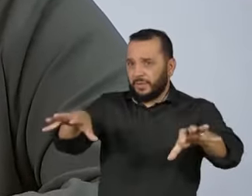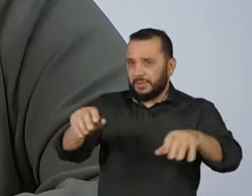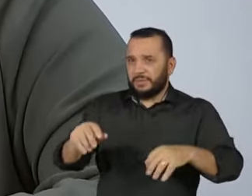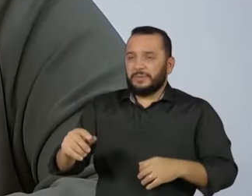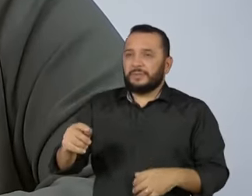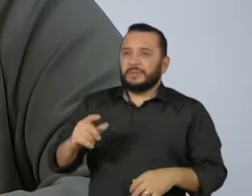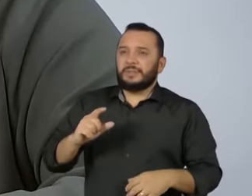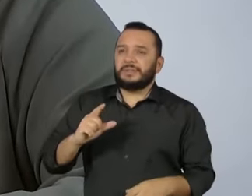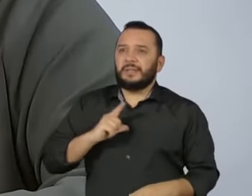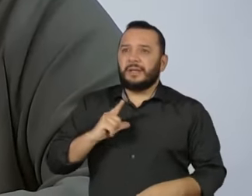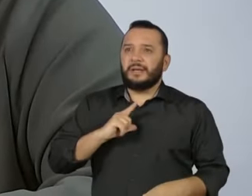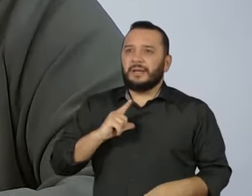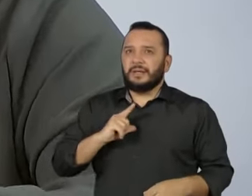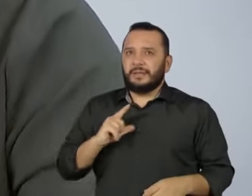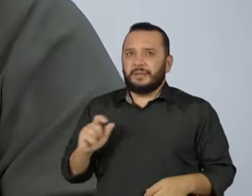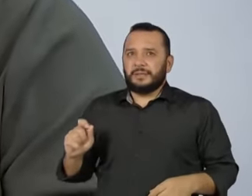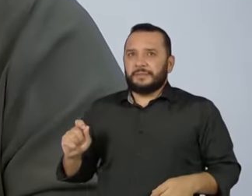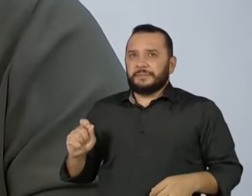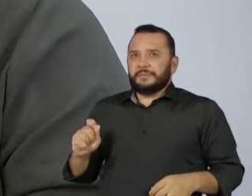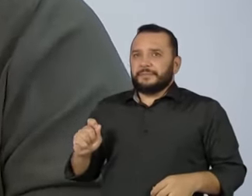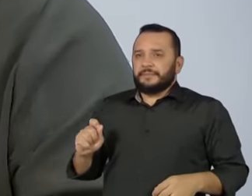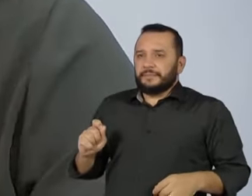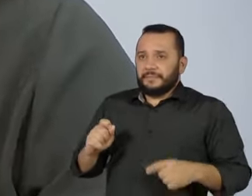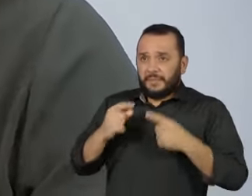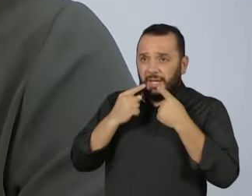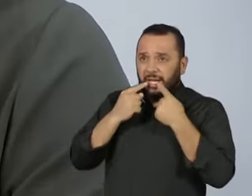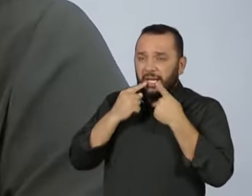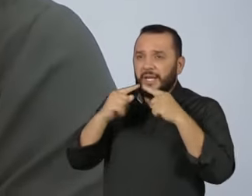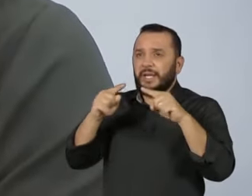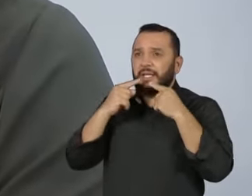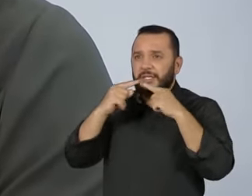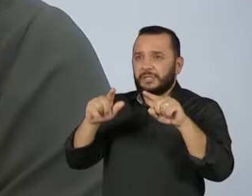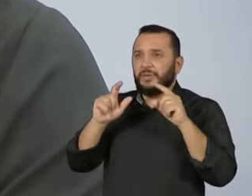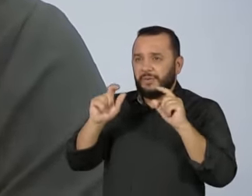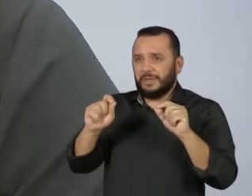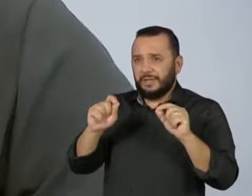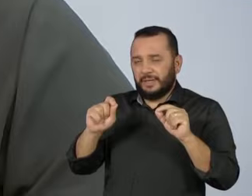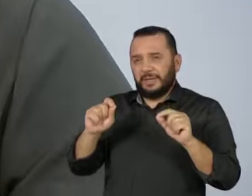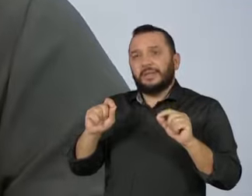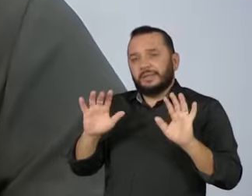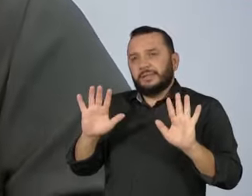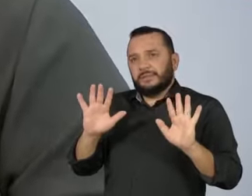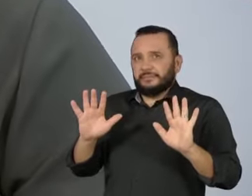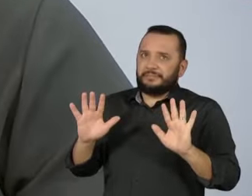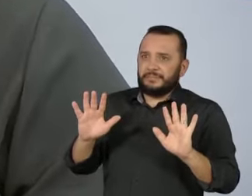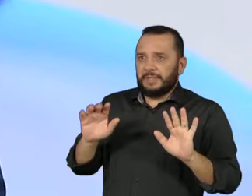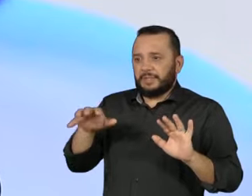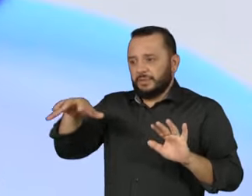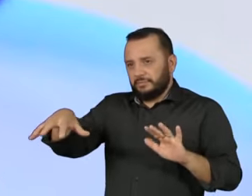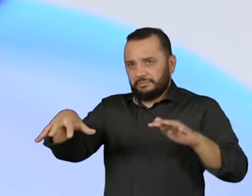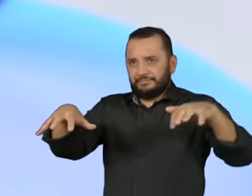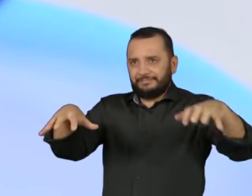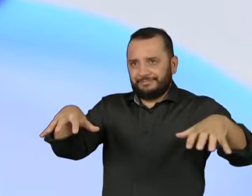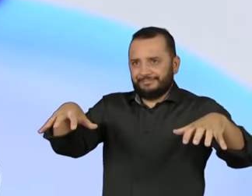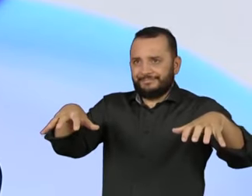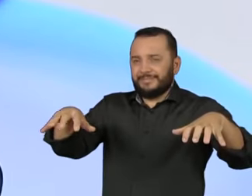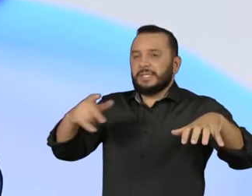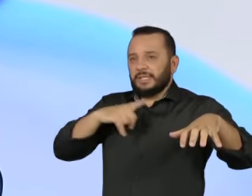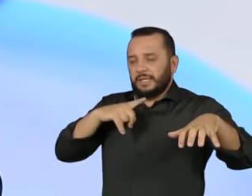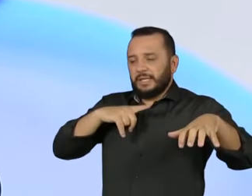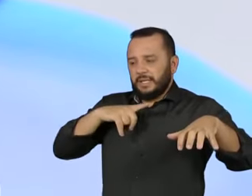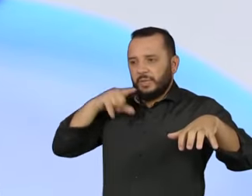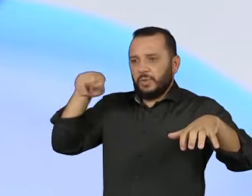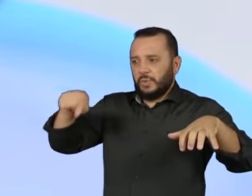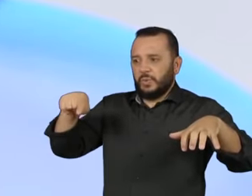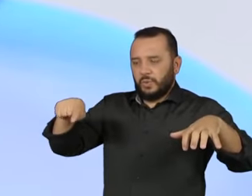uma eventual falsa assimetria entre esses dois campos, né? Sendo que a gente está falando de um político